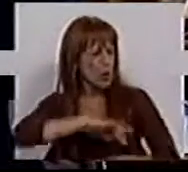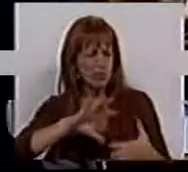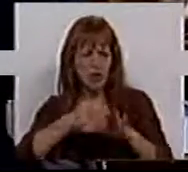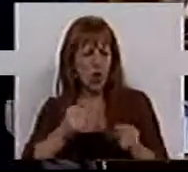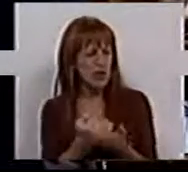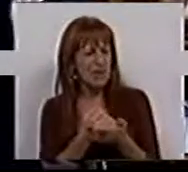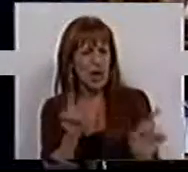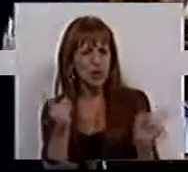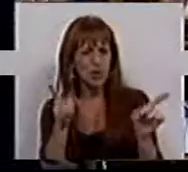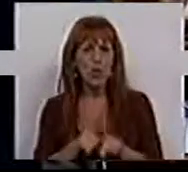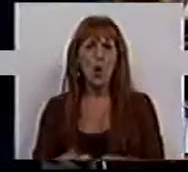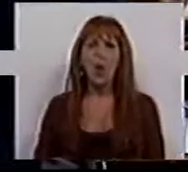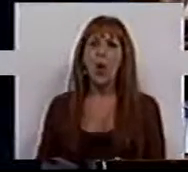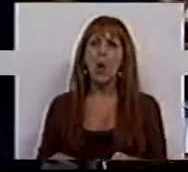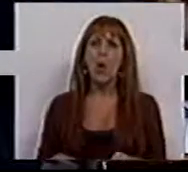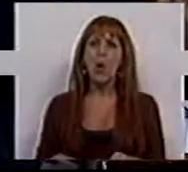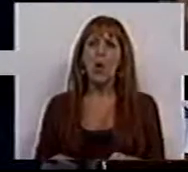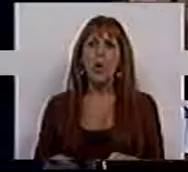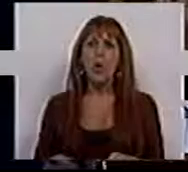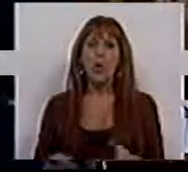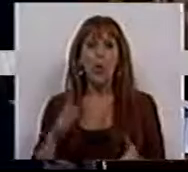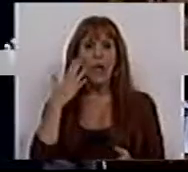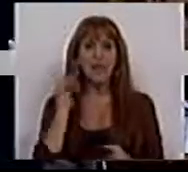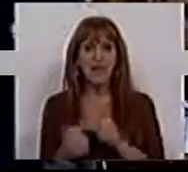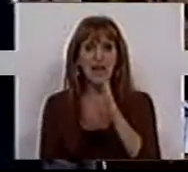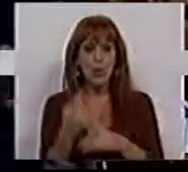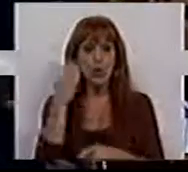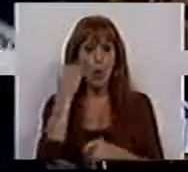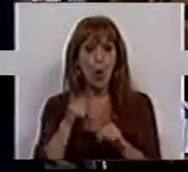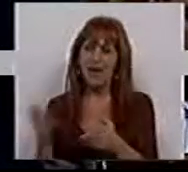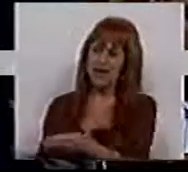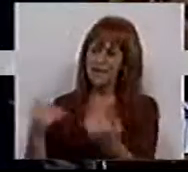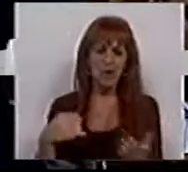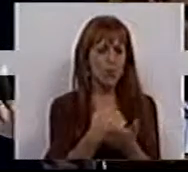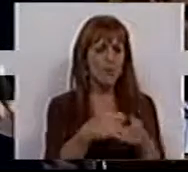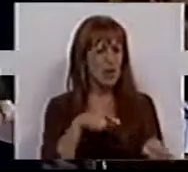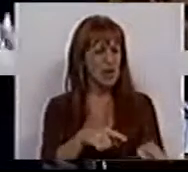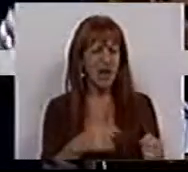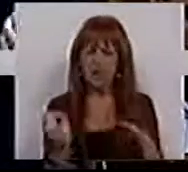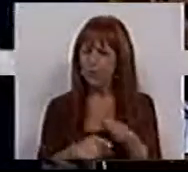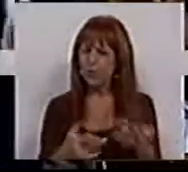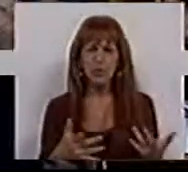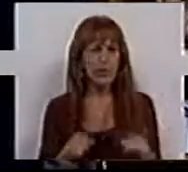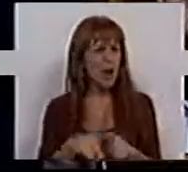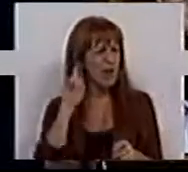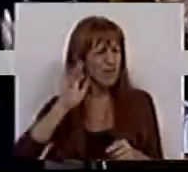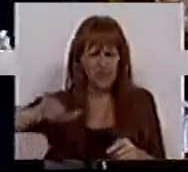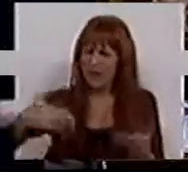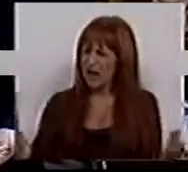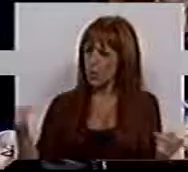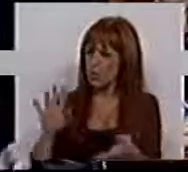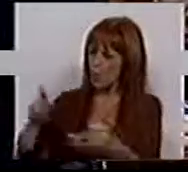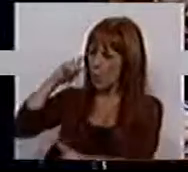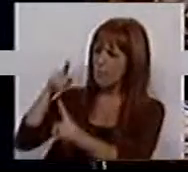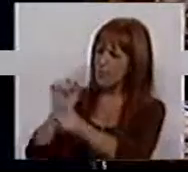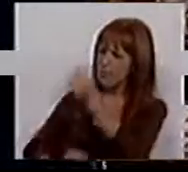uma lógica de mercado. Ao tentar criar um mecanismo e trazer para o mercado estes fundos, está-se a desvirtuar o seu